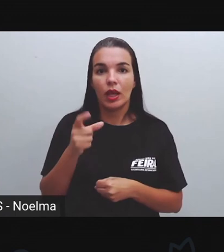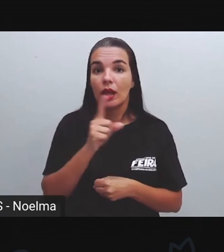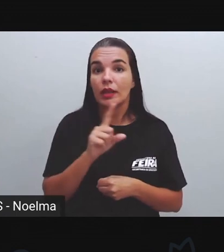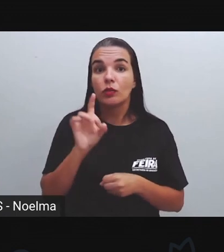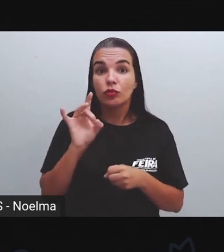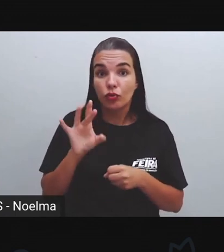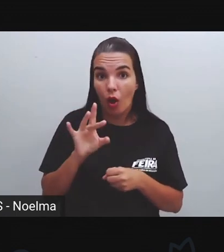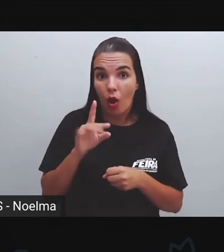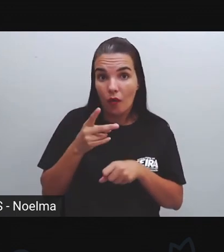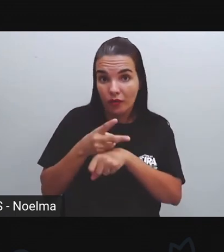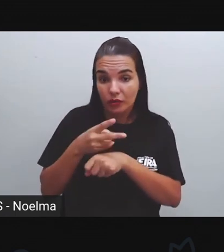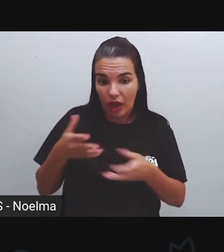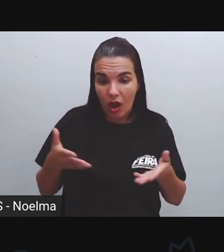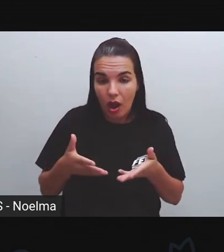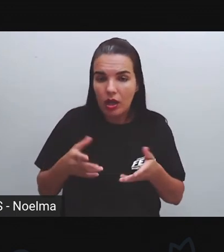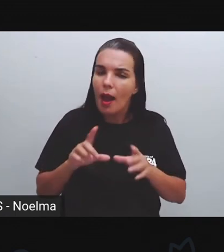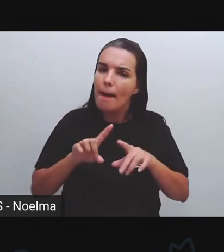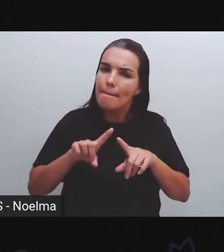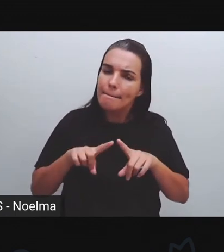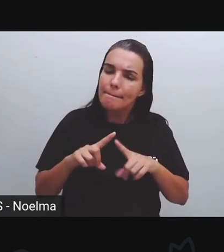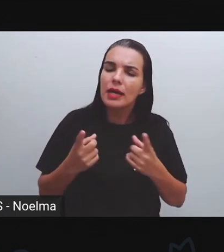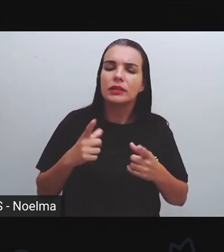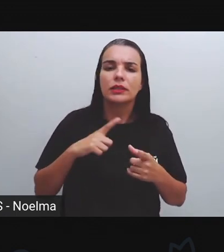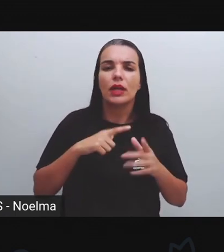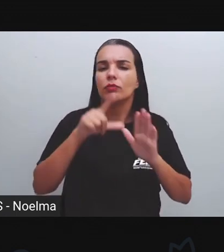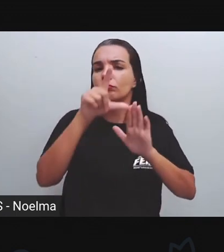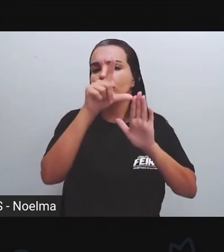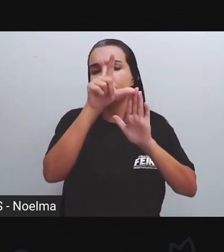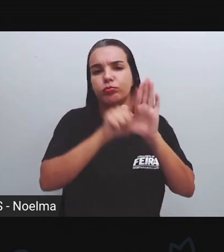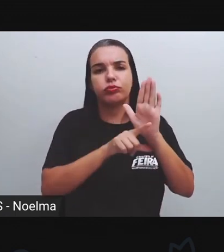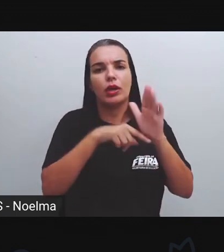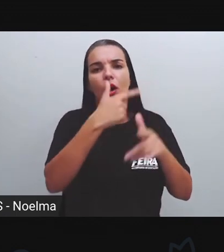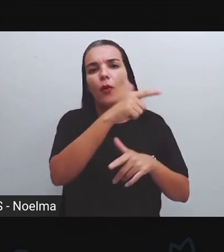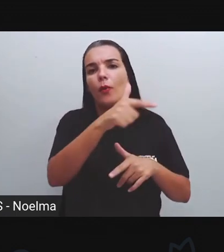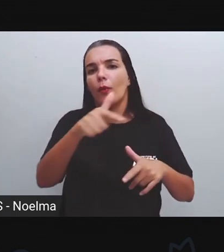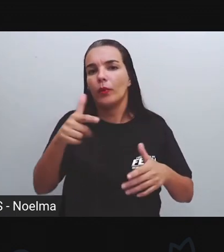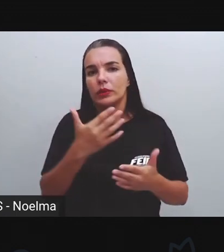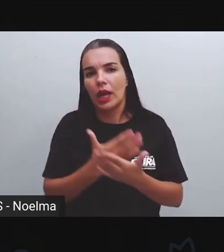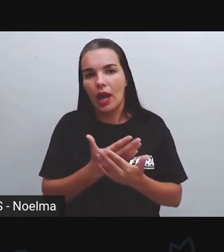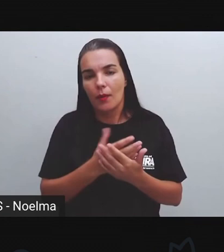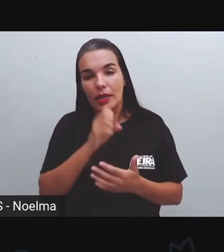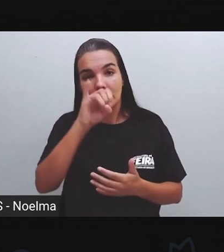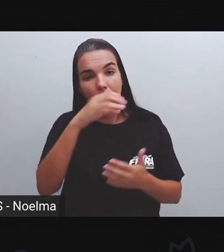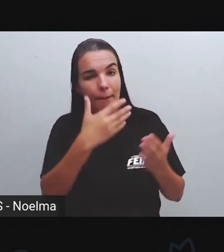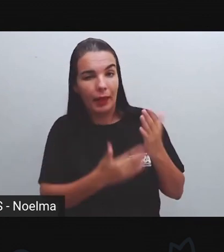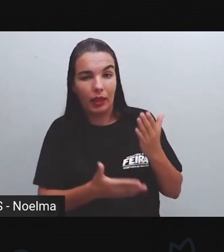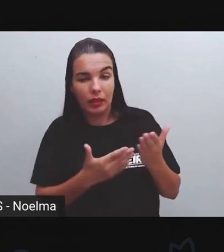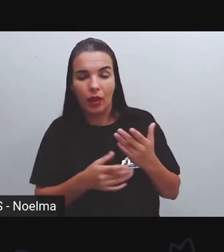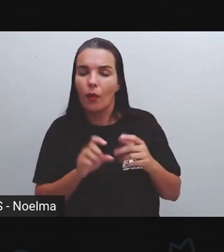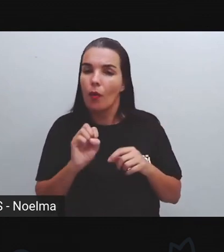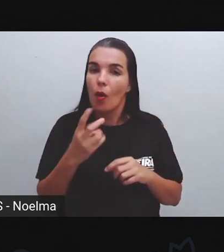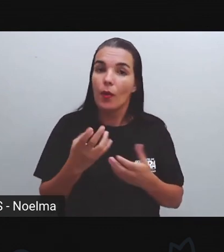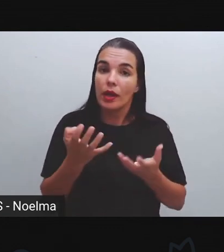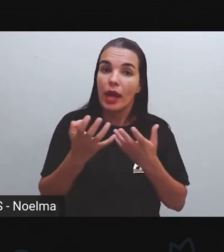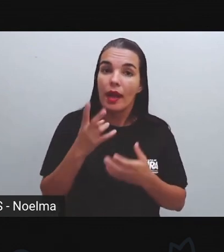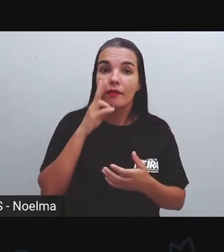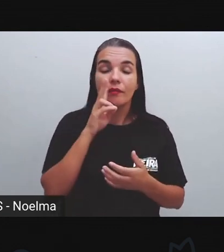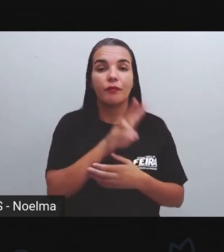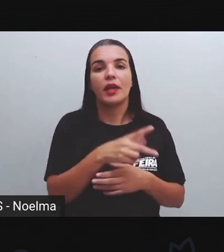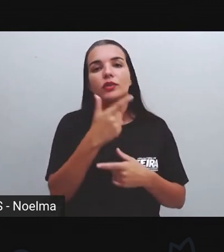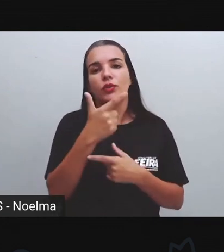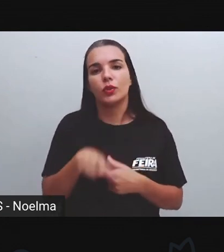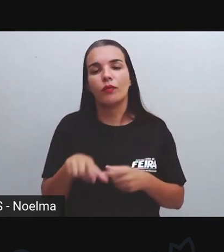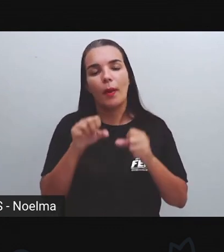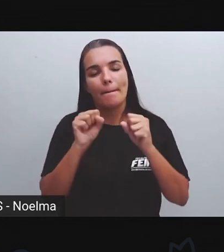somente esse vídeo, mas também os outros vídeos das outras aulas. Caso vocês tenham perdido alguma, ou queiram assistir novamente, vocês